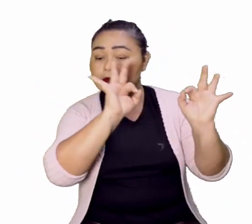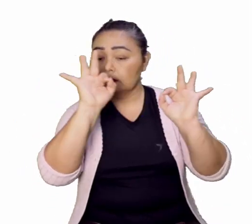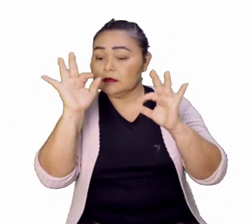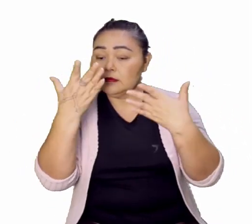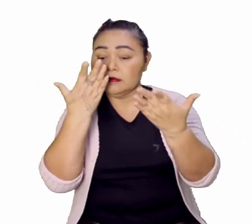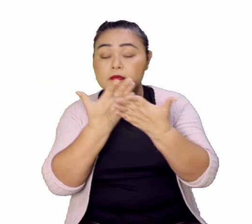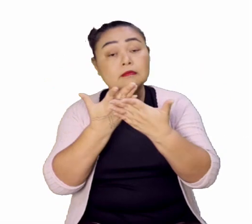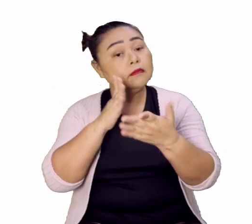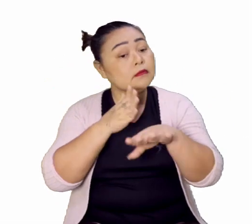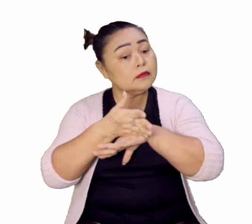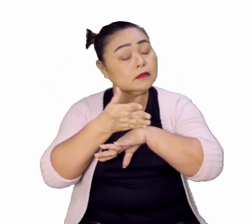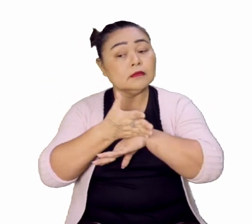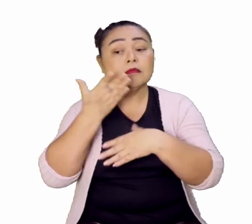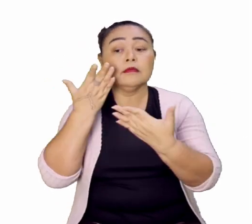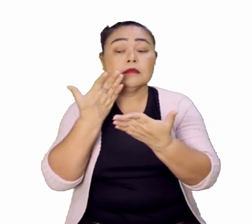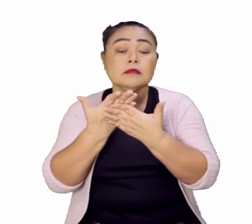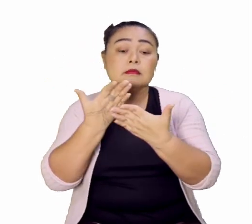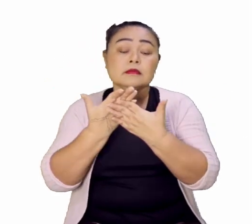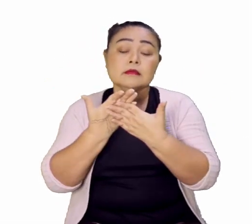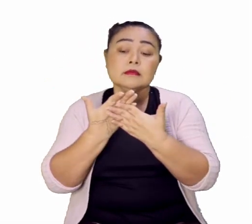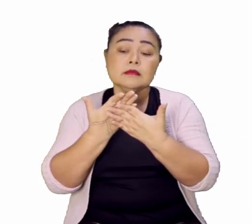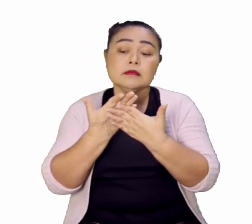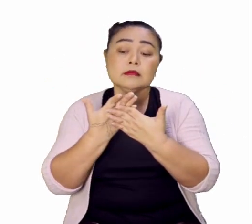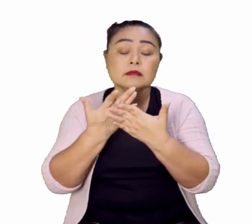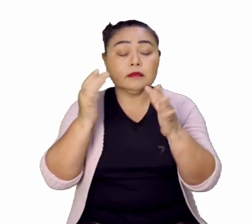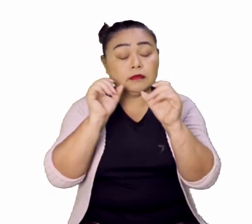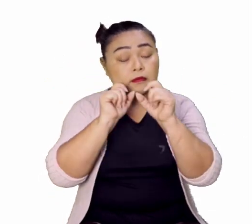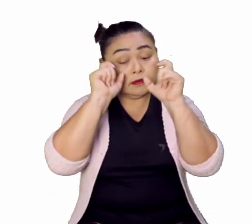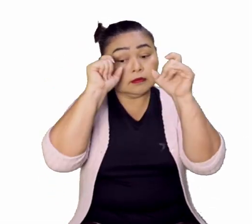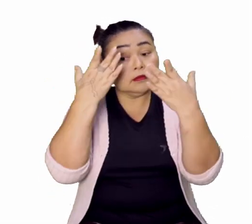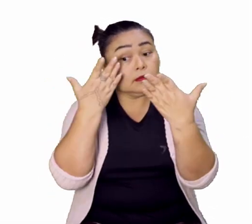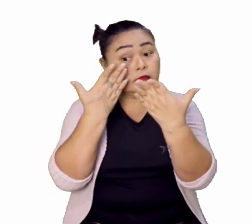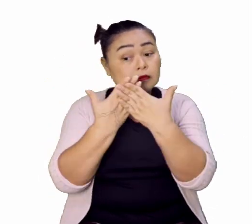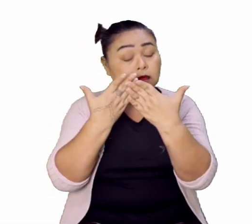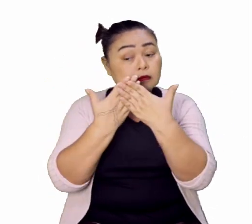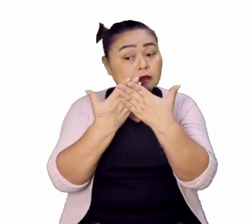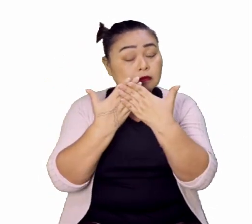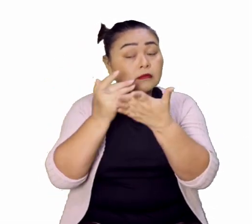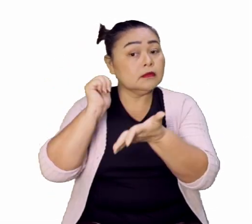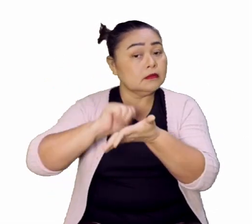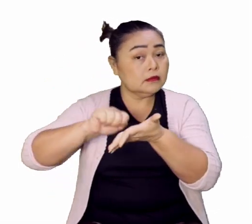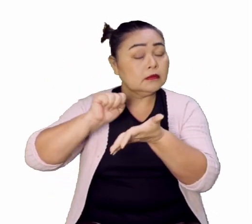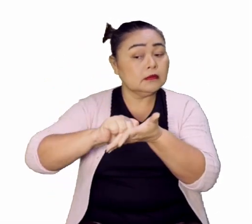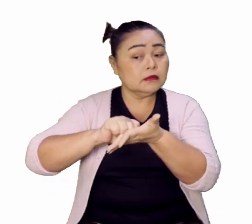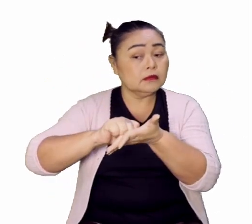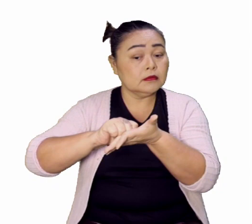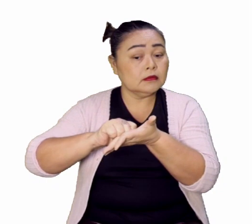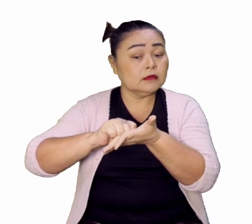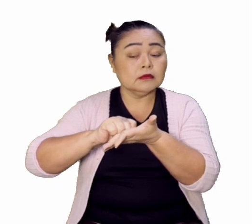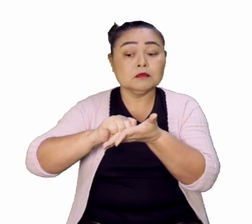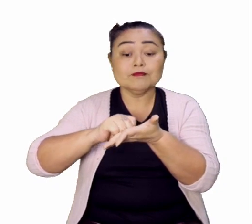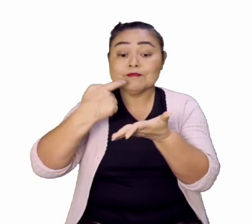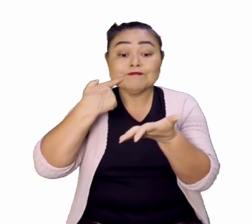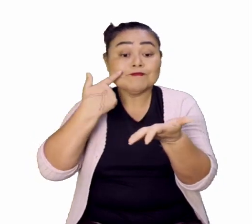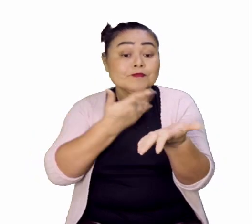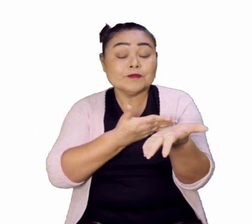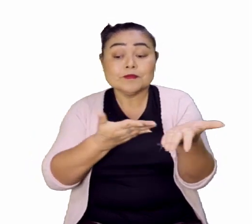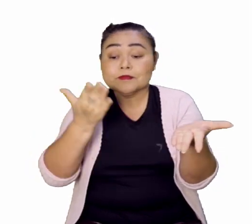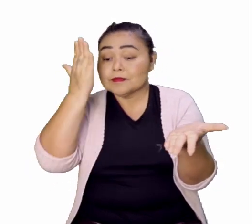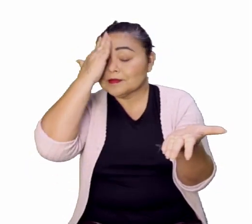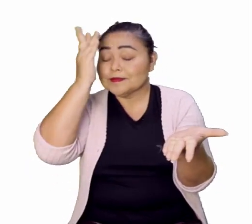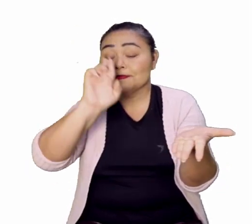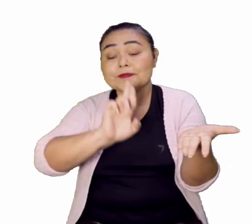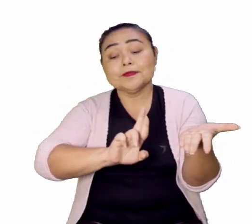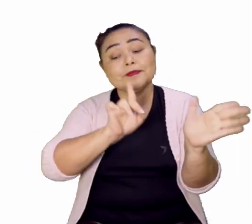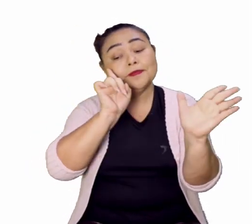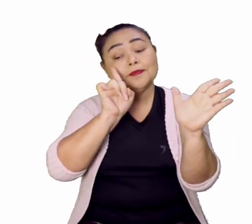participou da aula, quem prestou atenção na aula, quem fez anotações, não tem segredo, vai saber responder essa